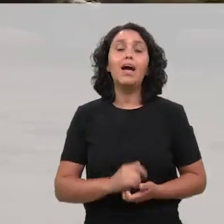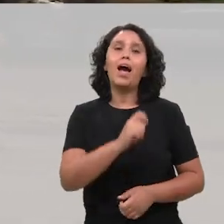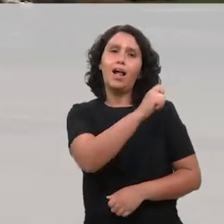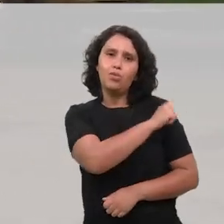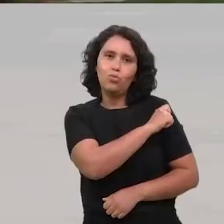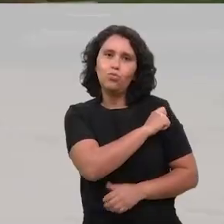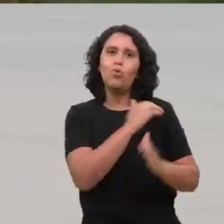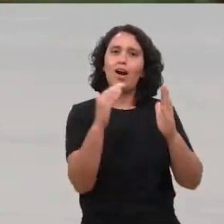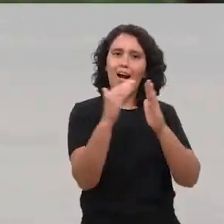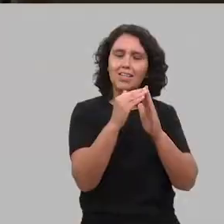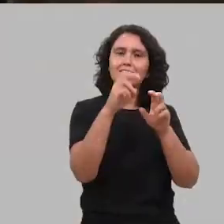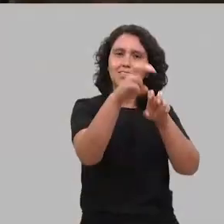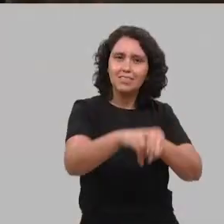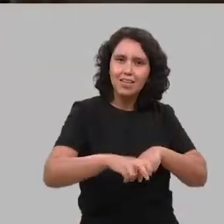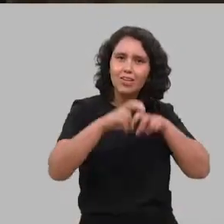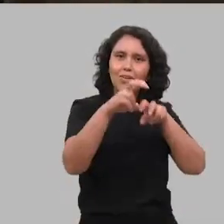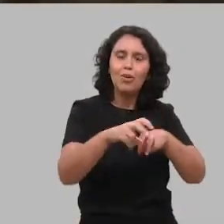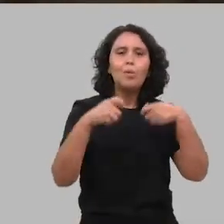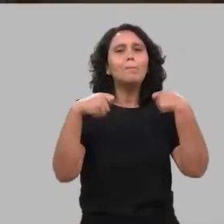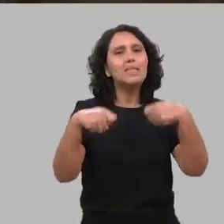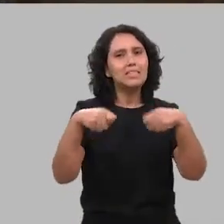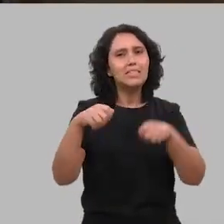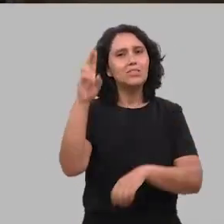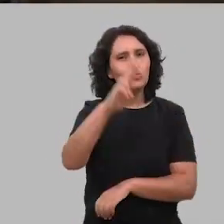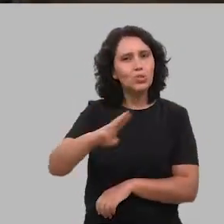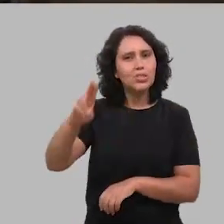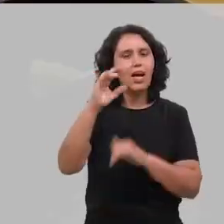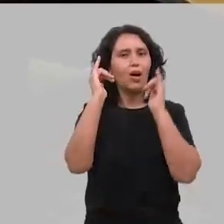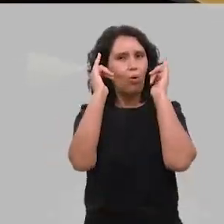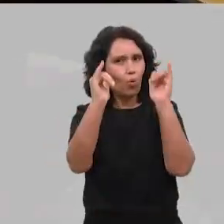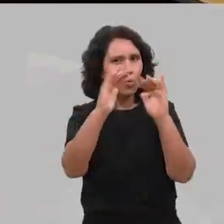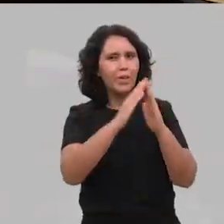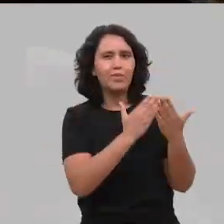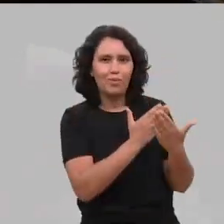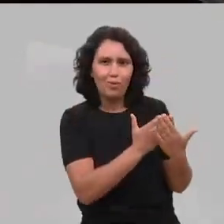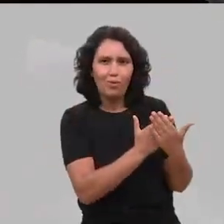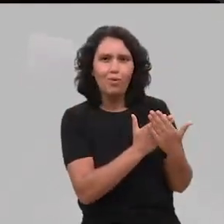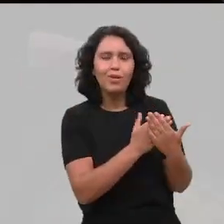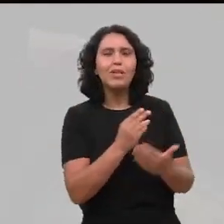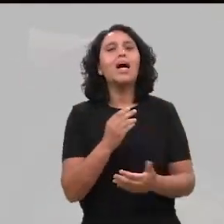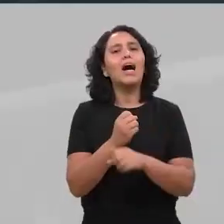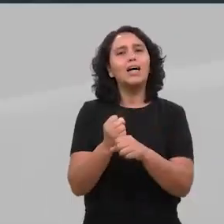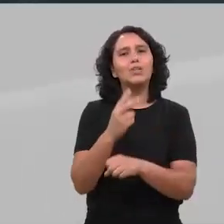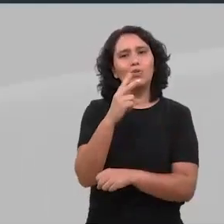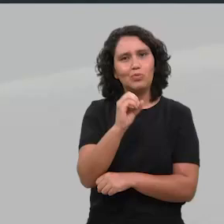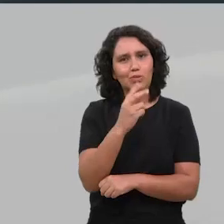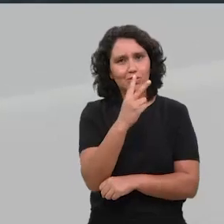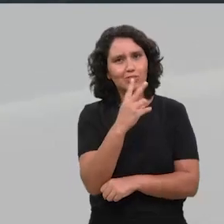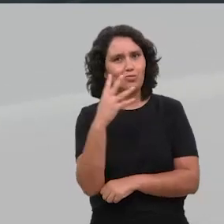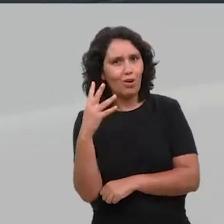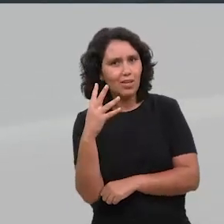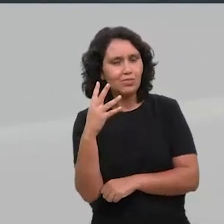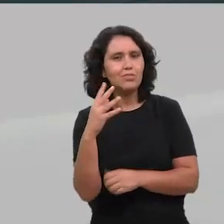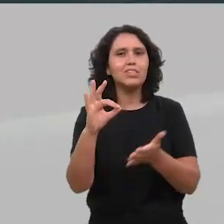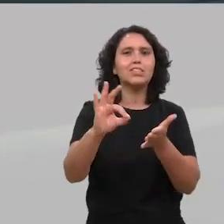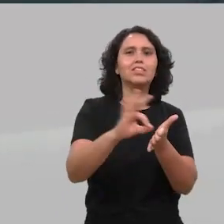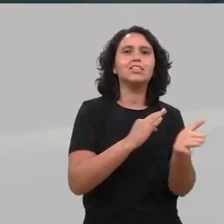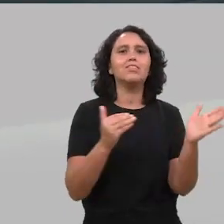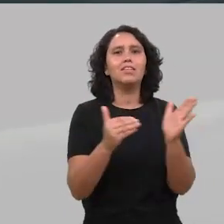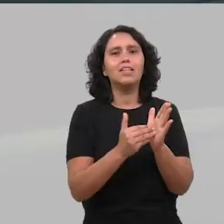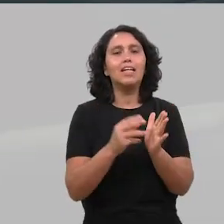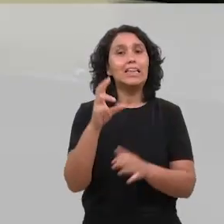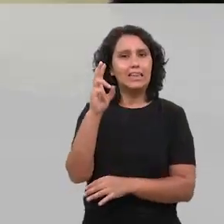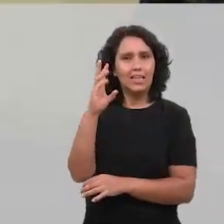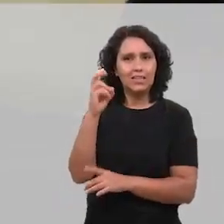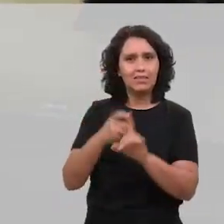Para os estudantes que residem na zona rural e irão necessitar de transporte escolar para 2024, as inscrições